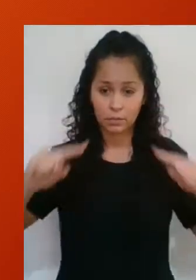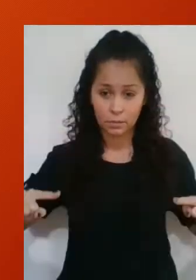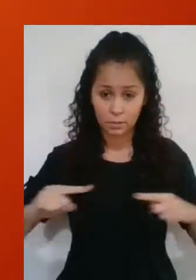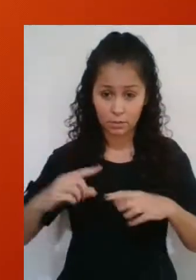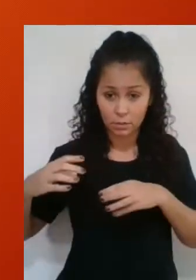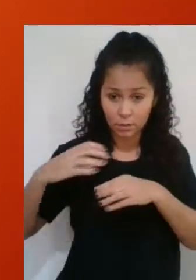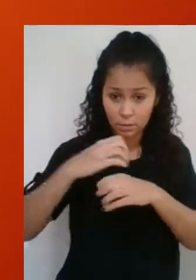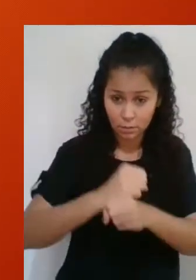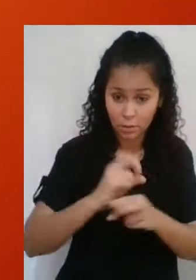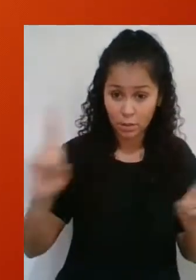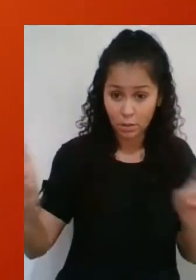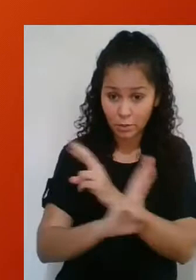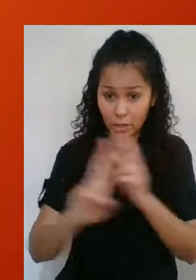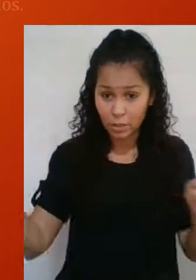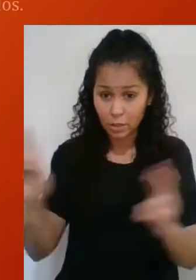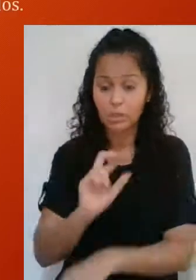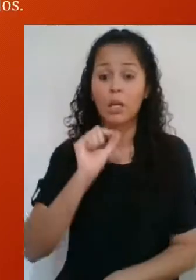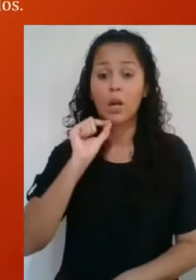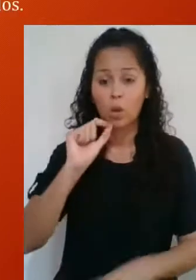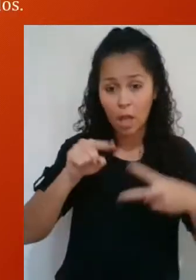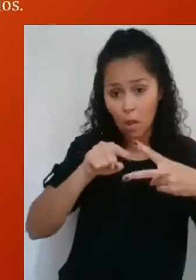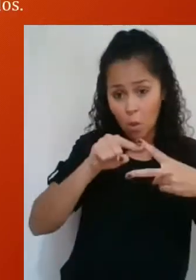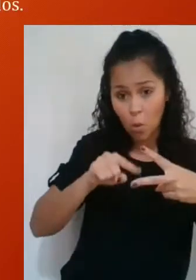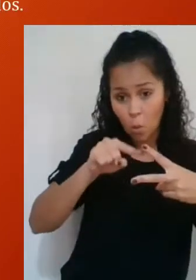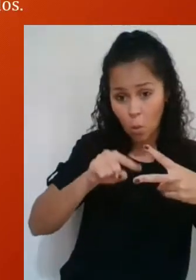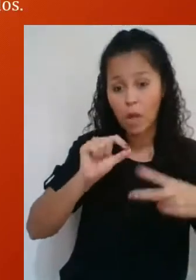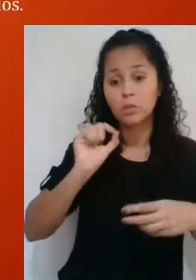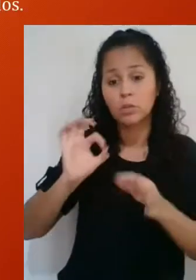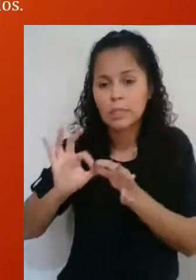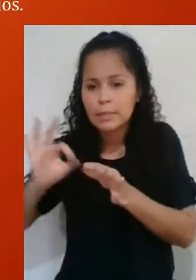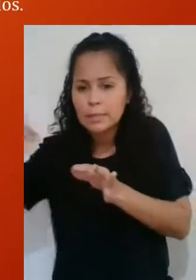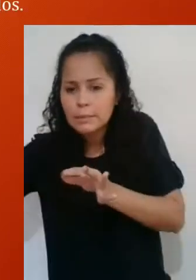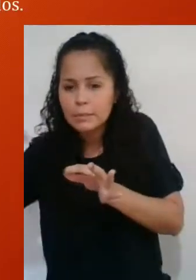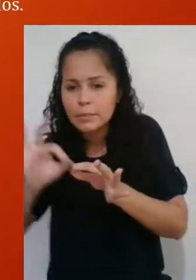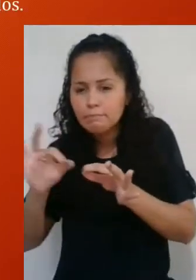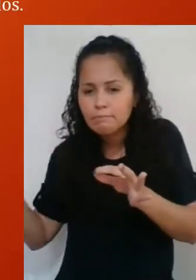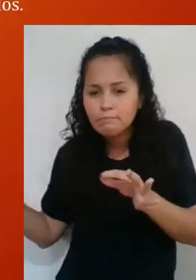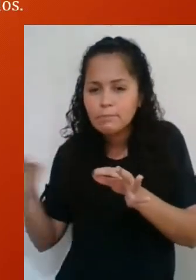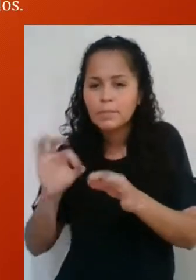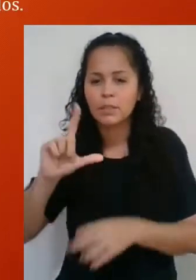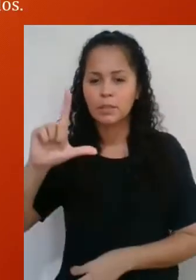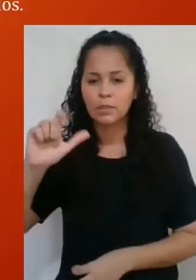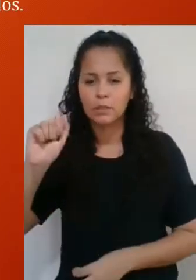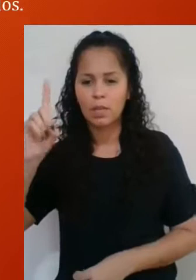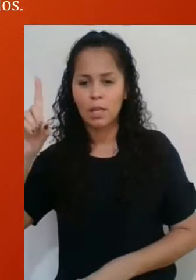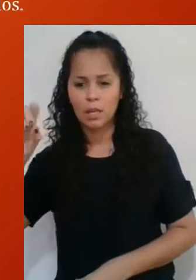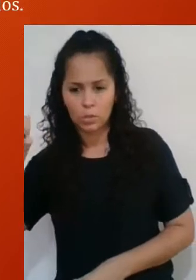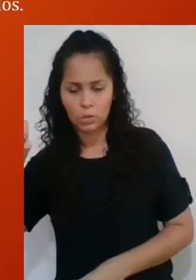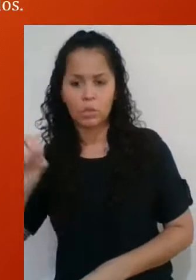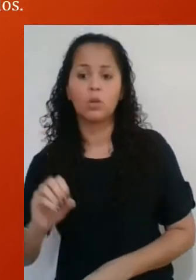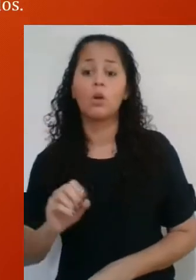A trigonometria vai relacionar os ângulos desses triângulos retângulos aos comprimentos dos seus lados.